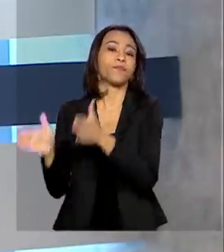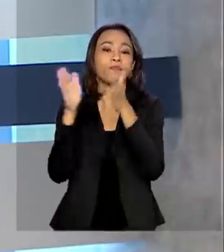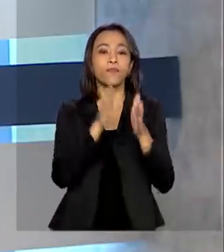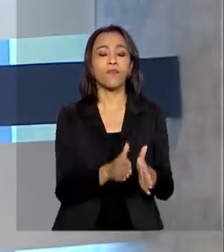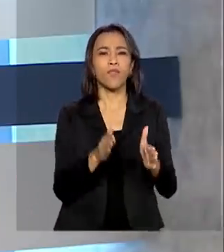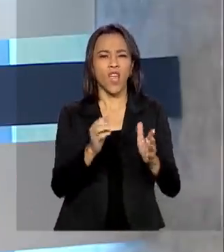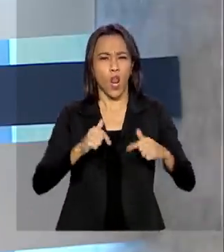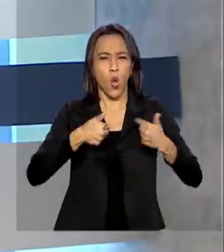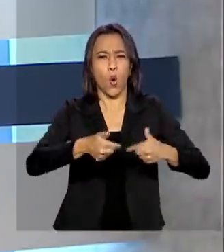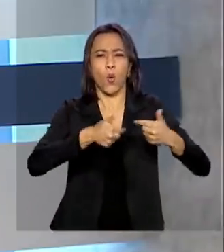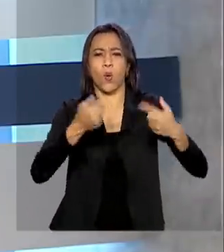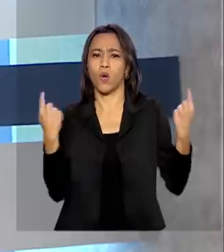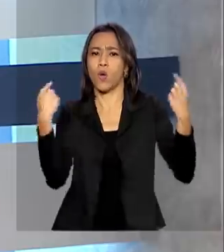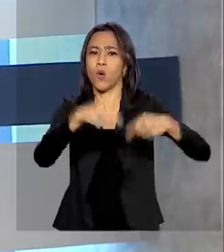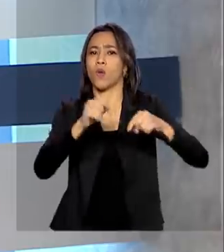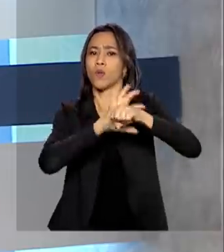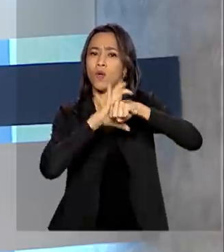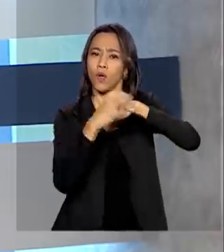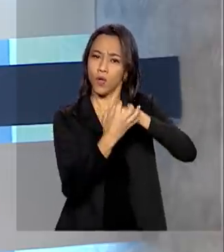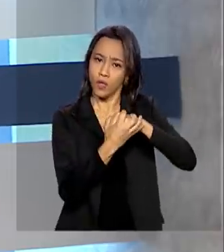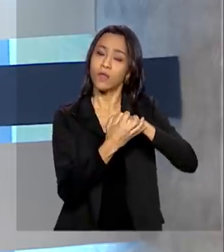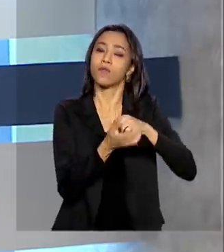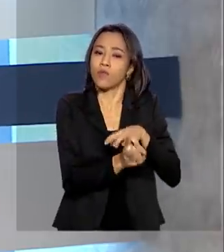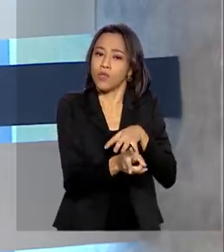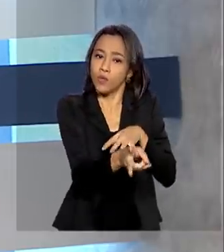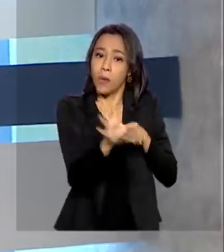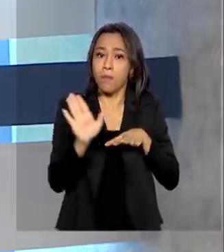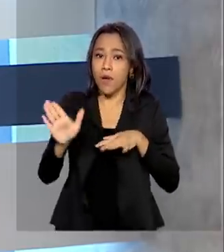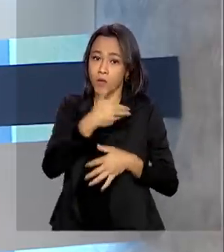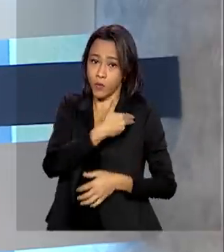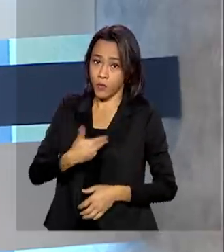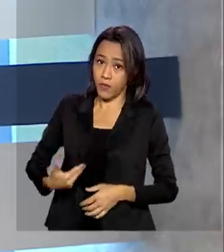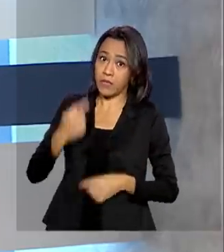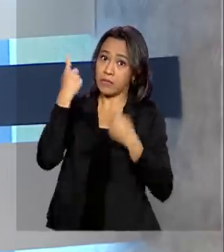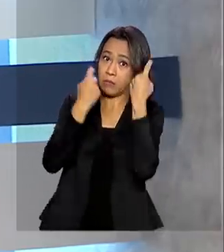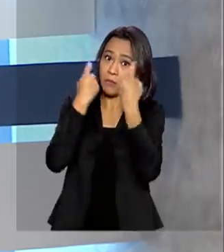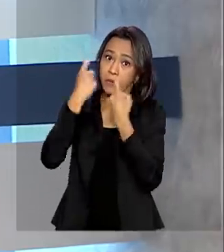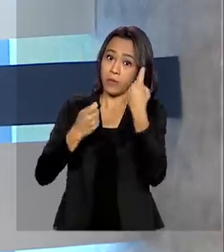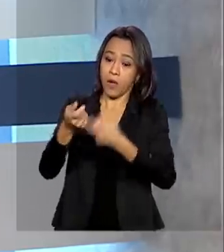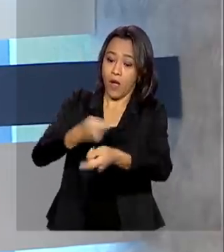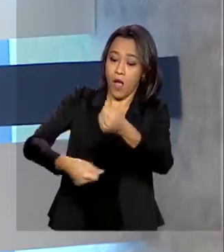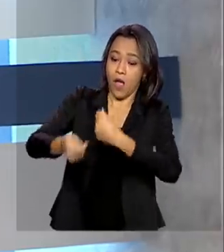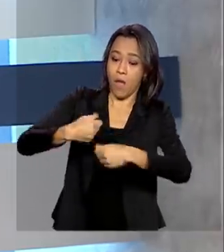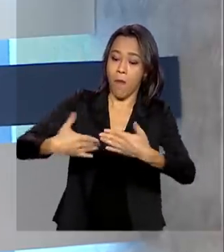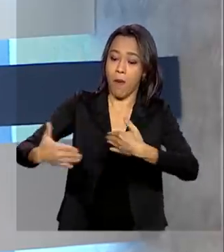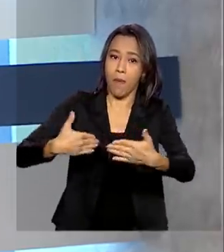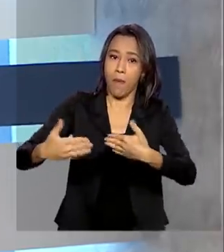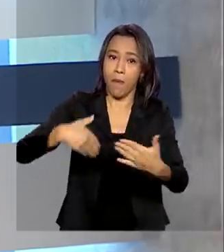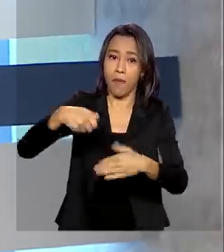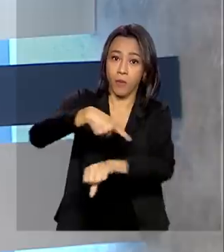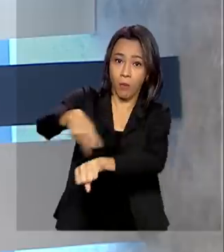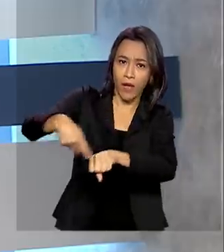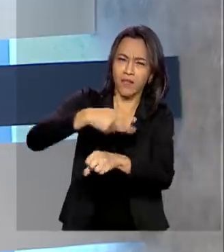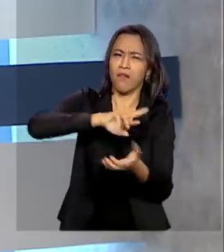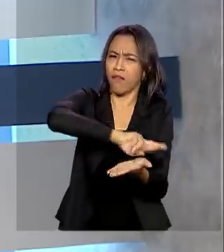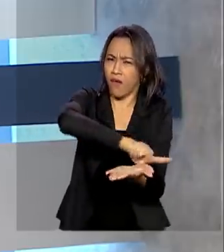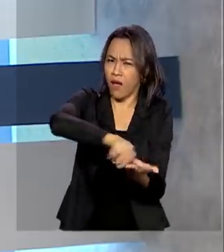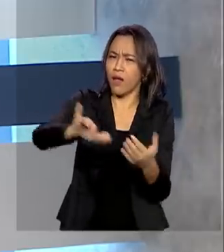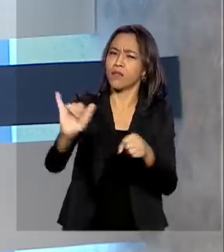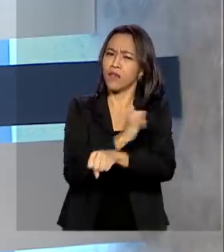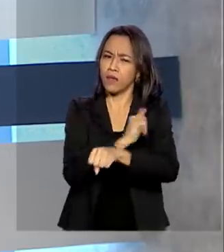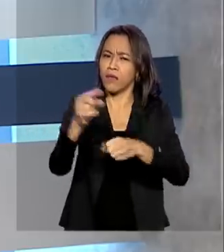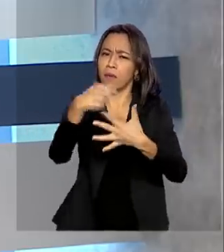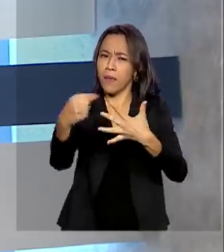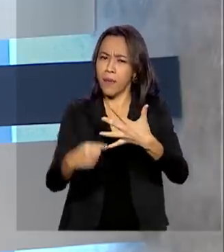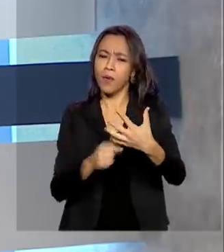combate ao coronavírus continua, mas o governo também se preocupa com a economia do país. Várias ações estão em prática para ajudar